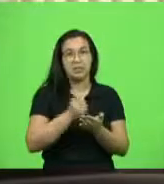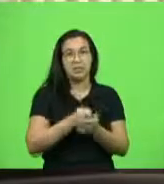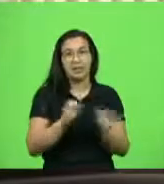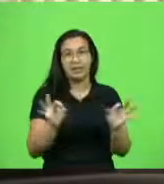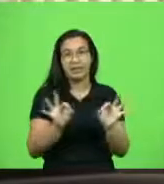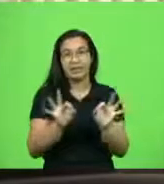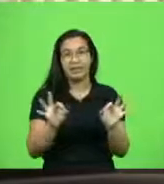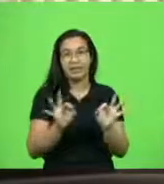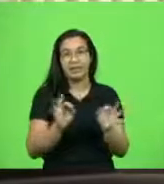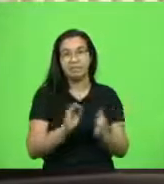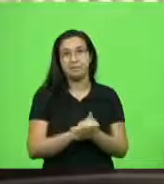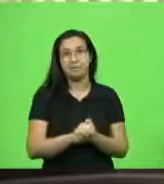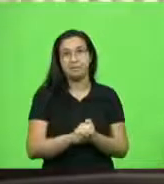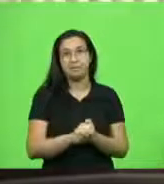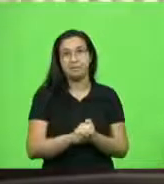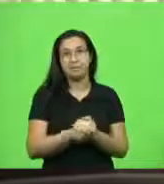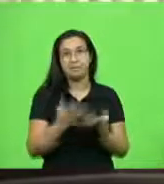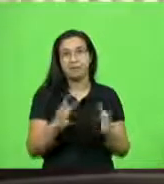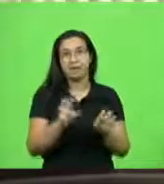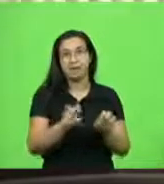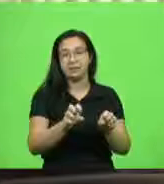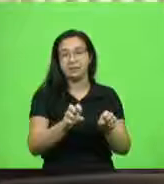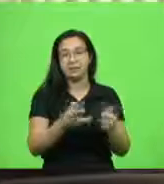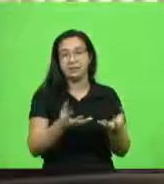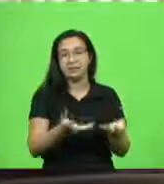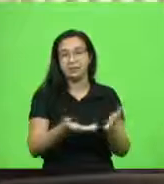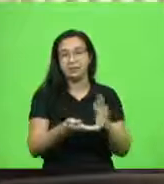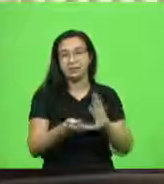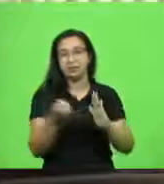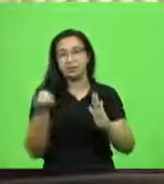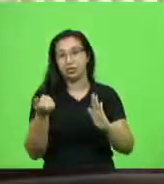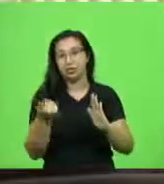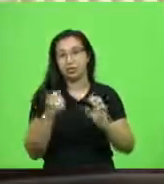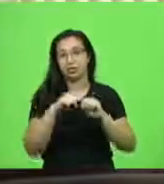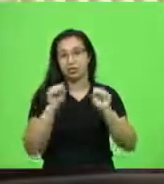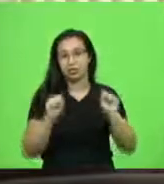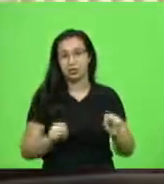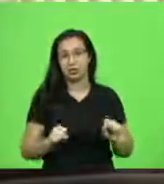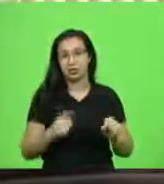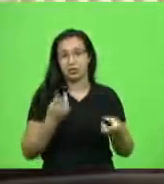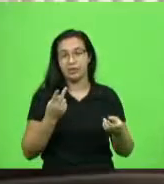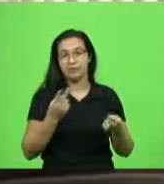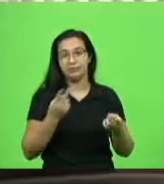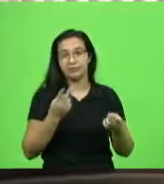não funcionar mais, tirar o sistema, bloquear o acesso ao sistema.